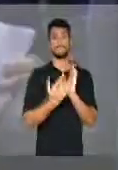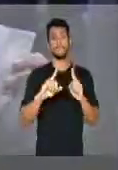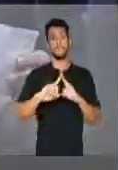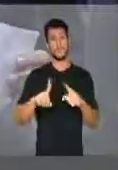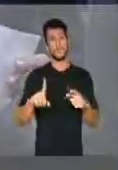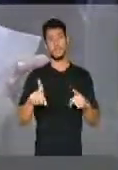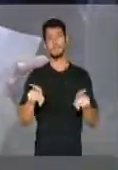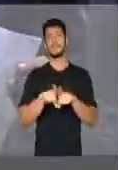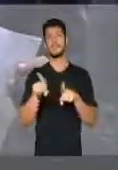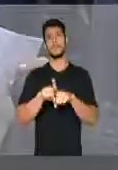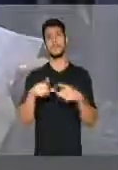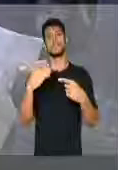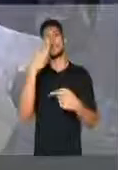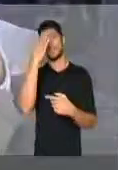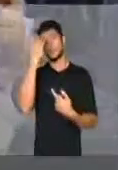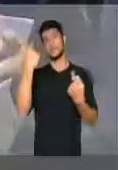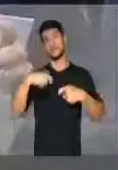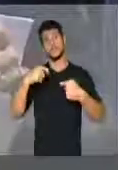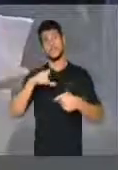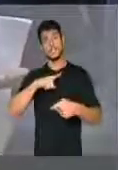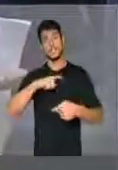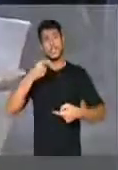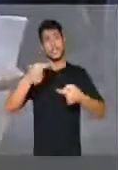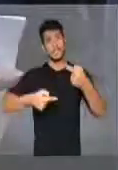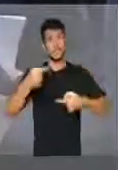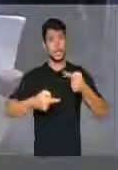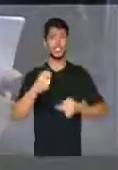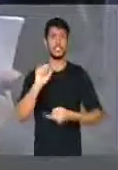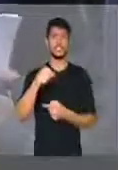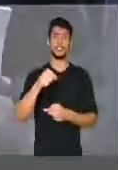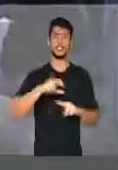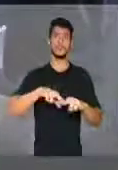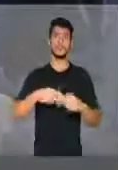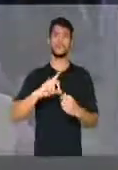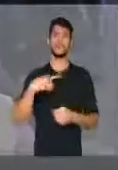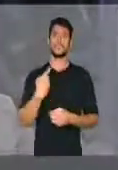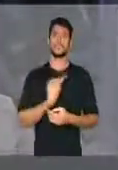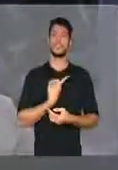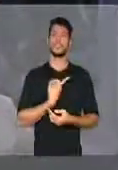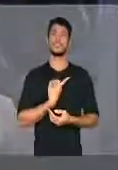de fazermos debate e ir fechando as janelas da impunidade. Portanto,